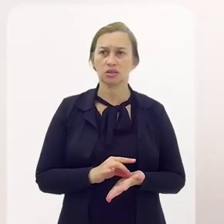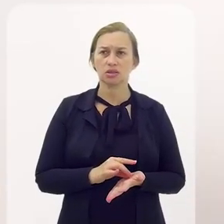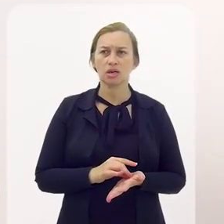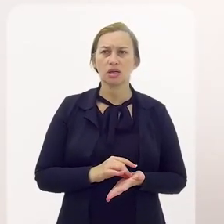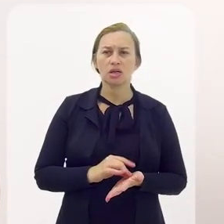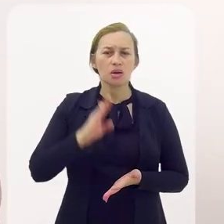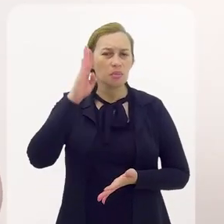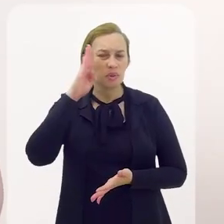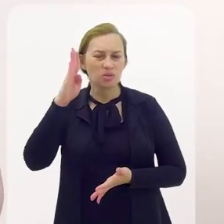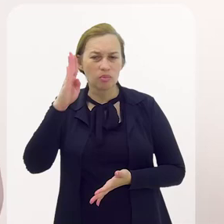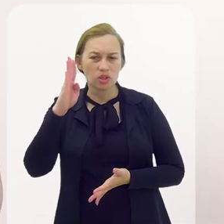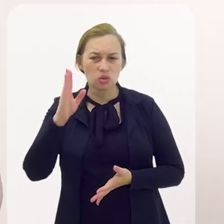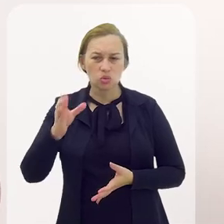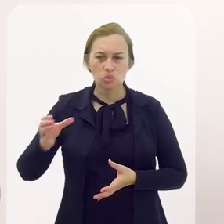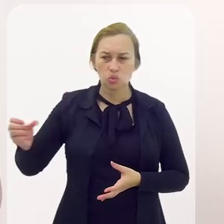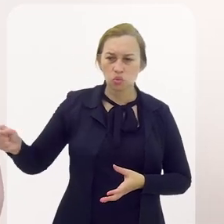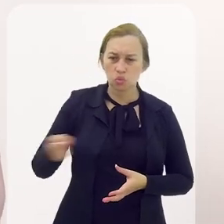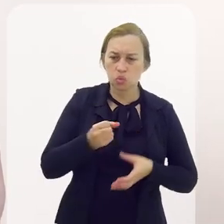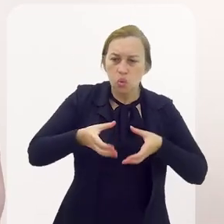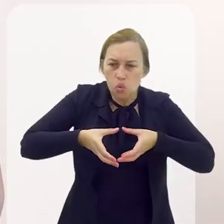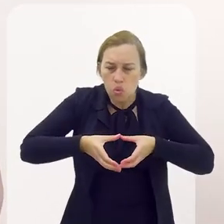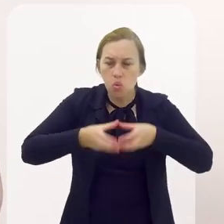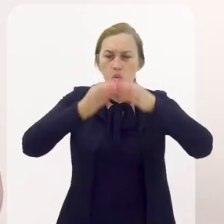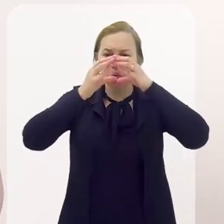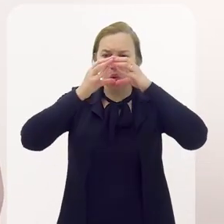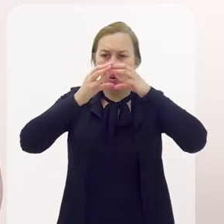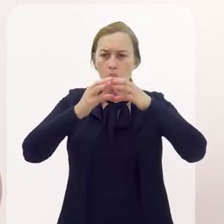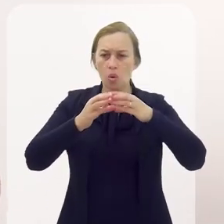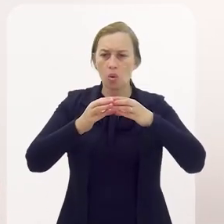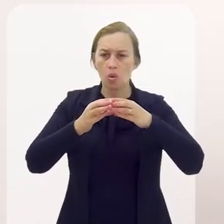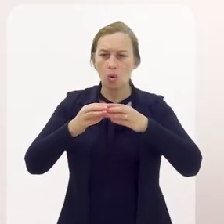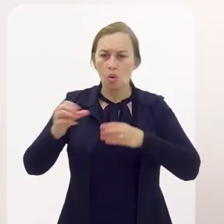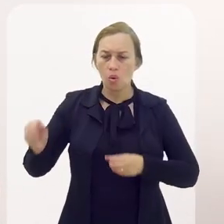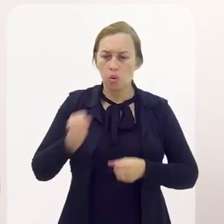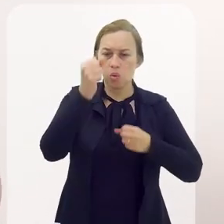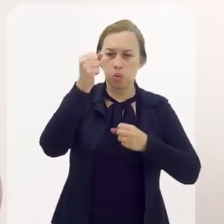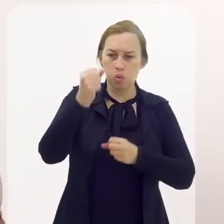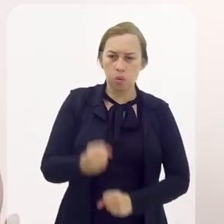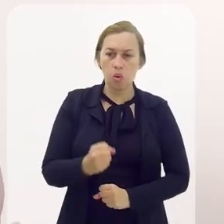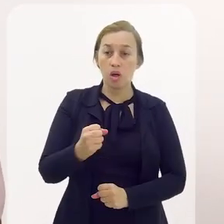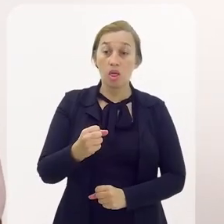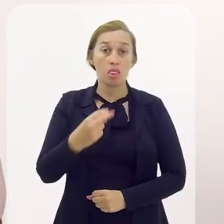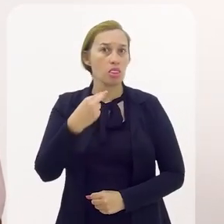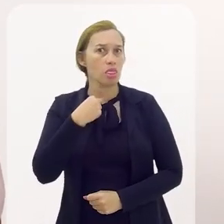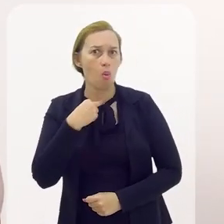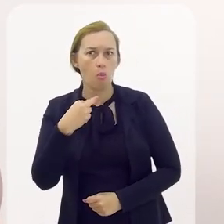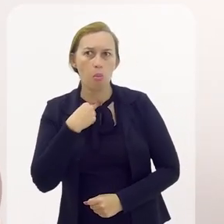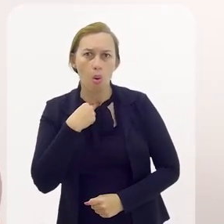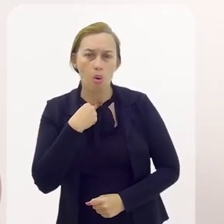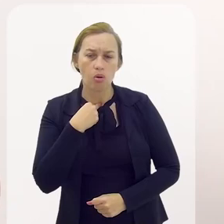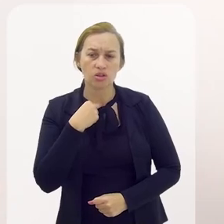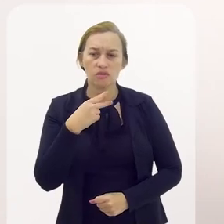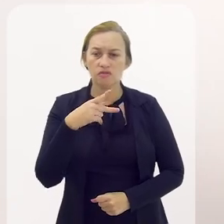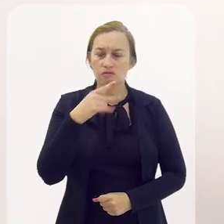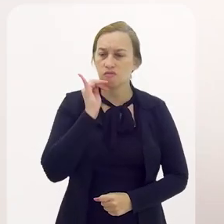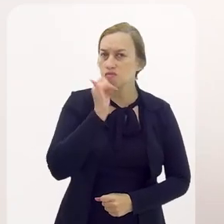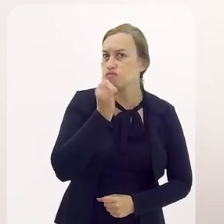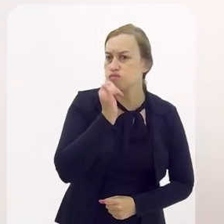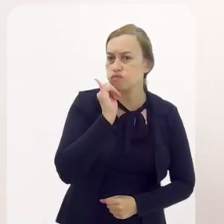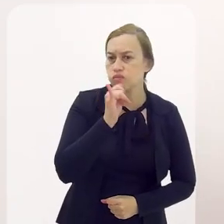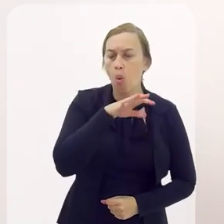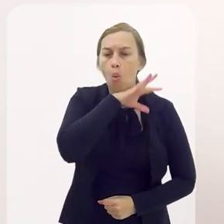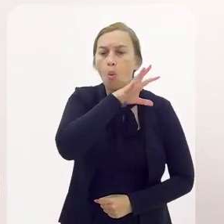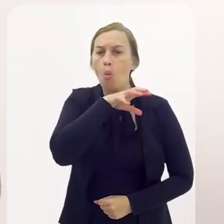Verdadeiramente, principalmente no xamanismo e até mesmo na pagelança, não pode-se comentar o